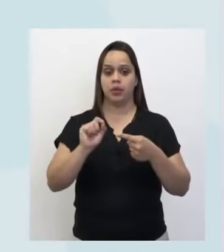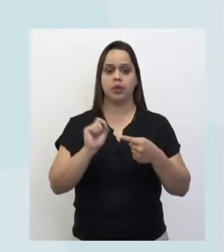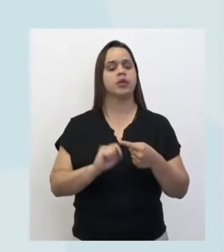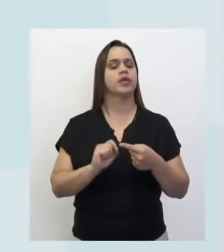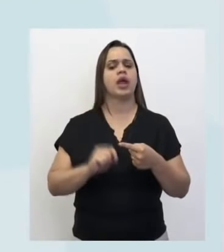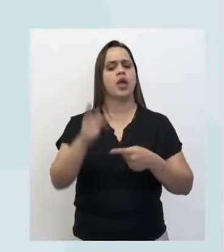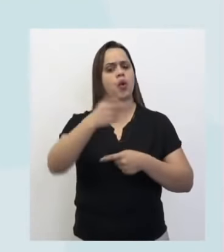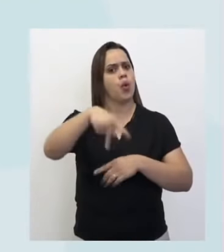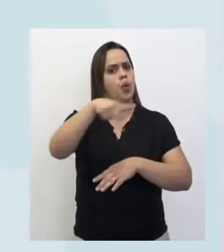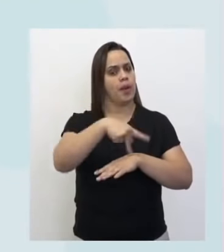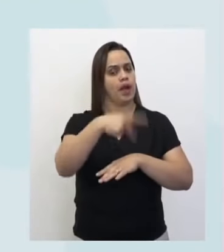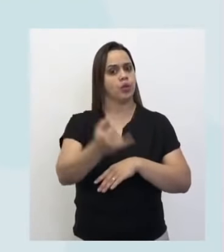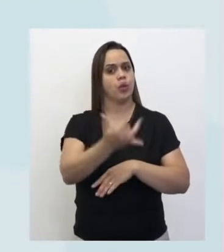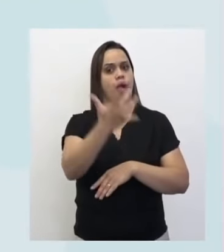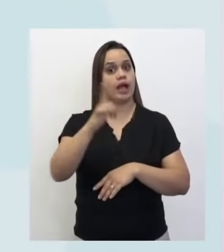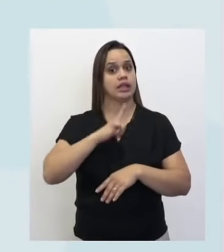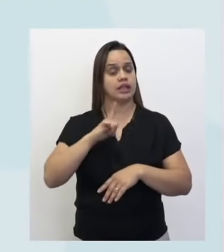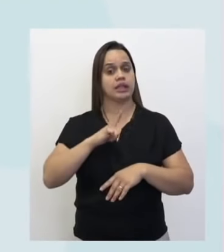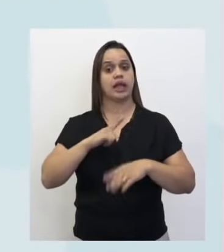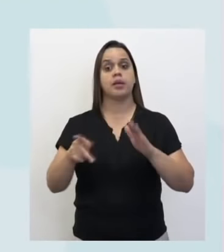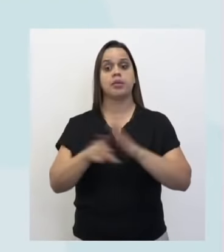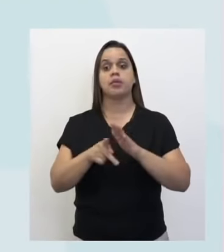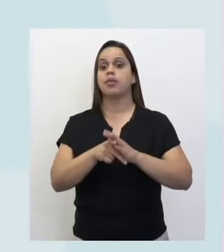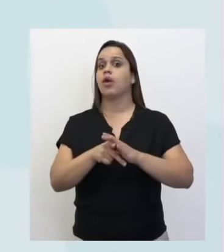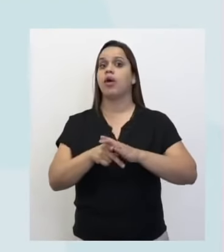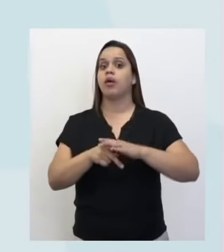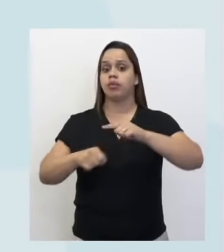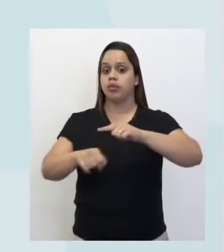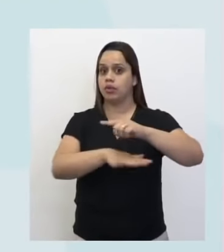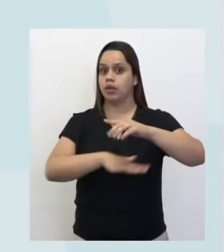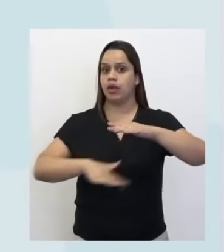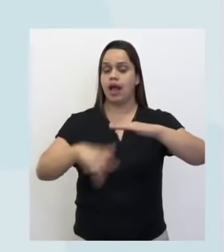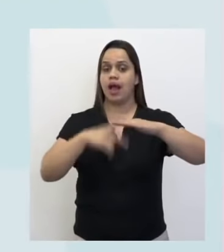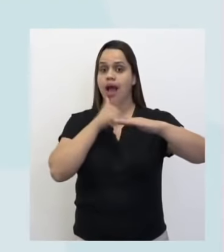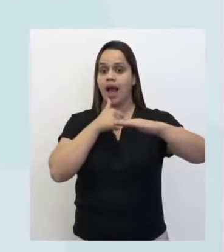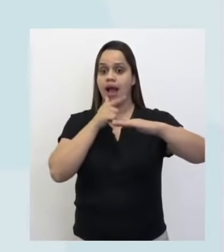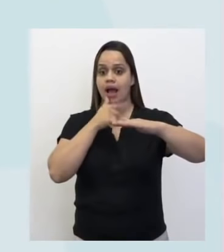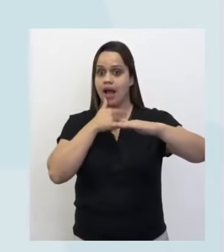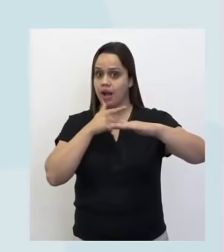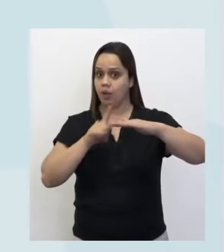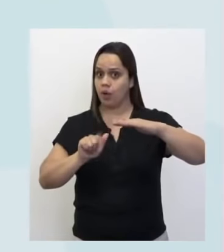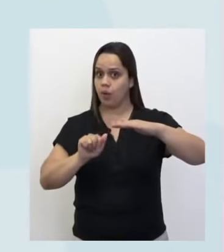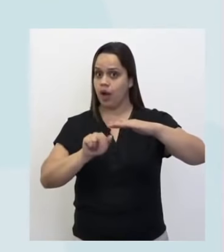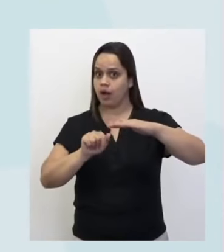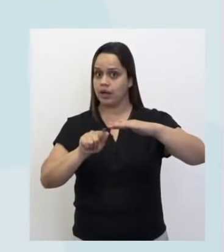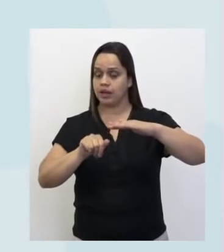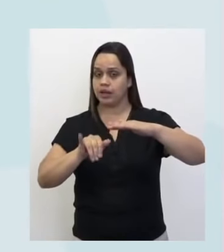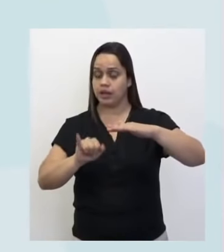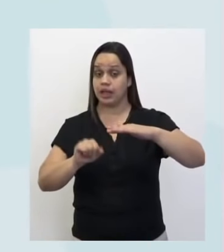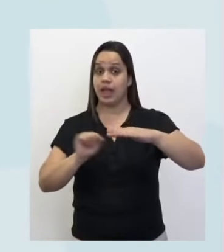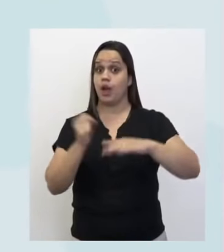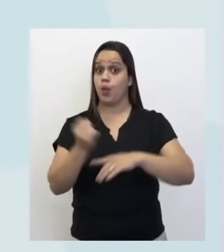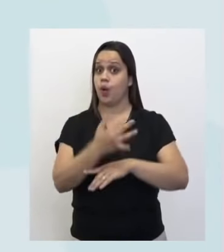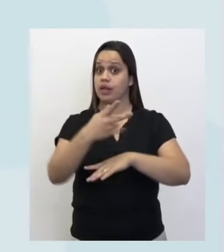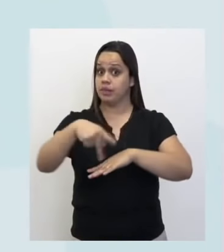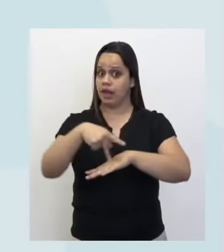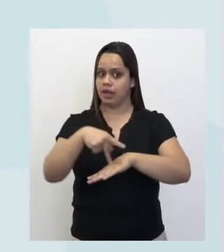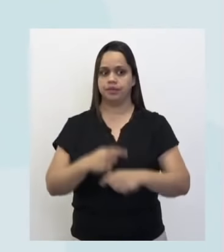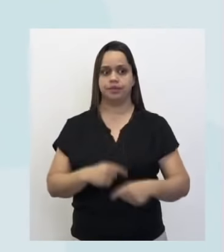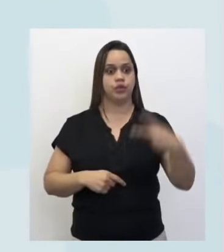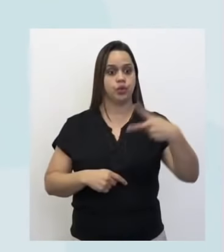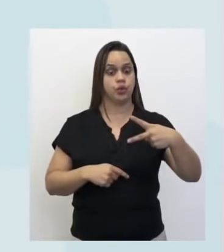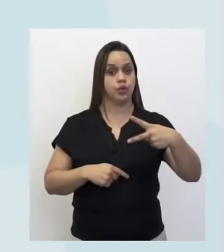países têm em seu território o aquífero Guarani? Quais países? Já na 2 é City 3